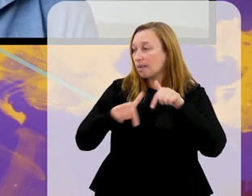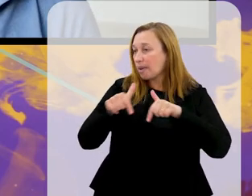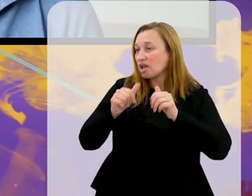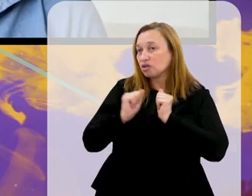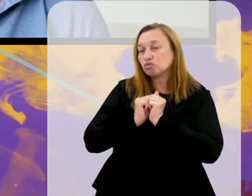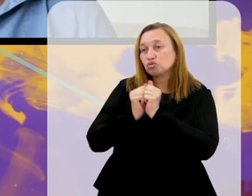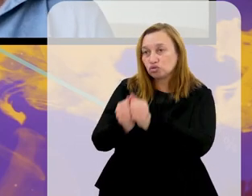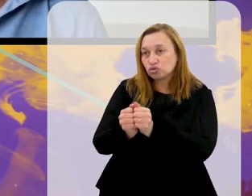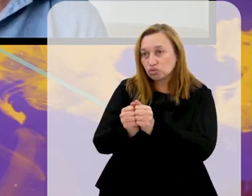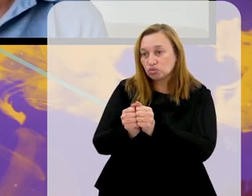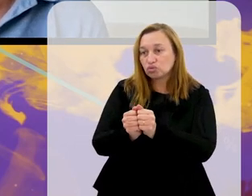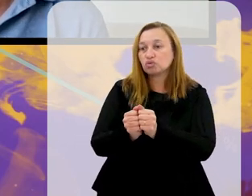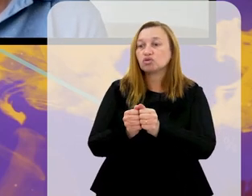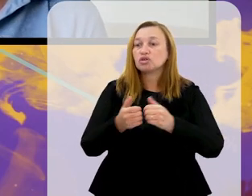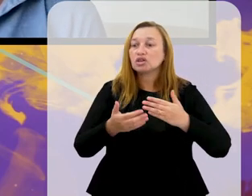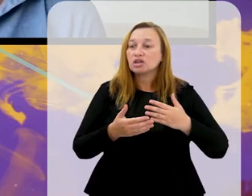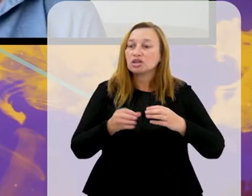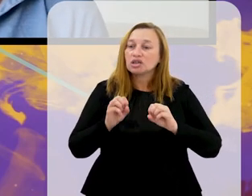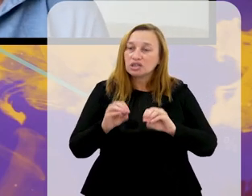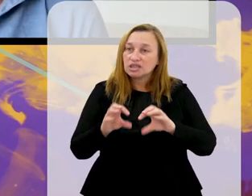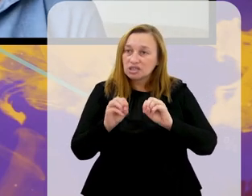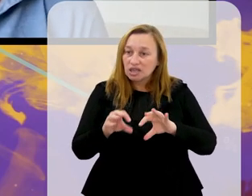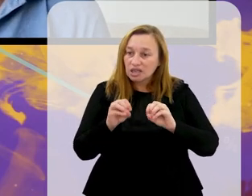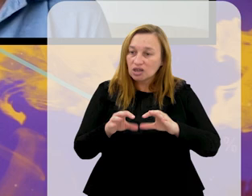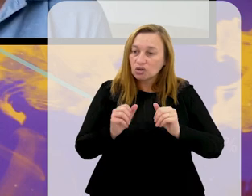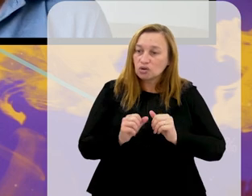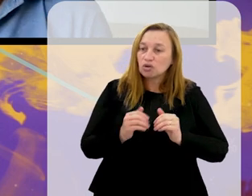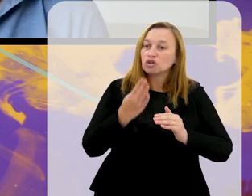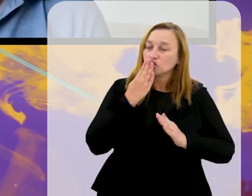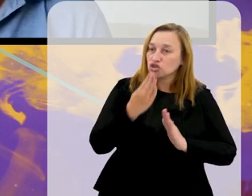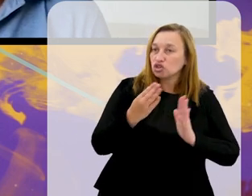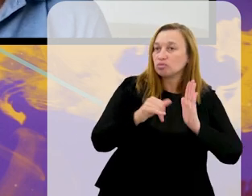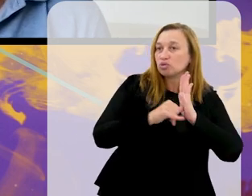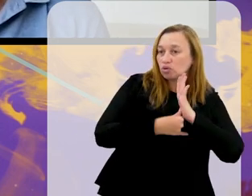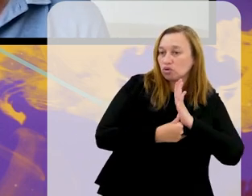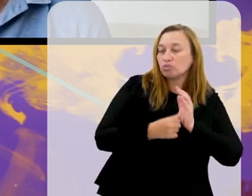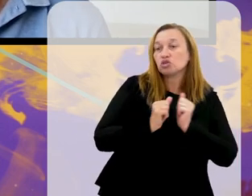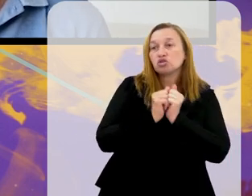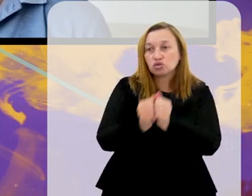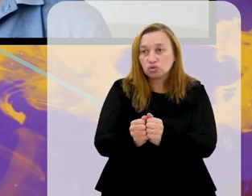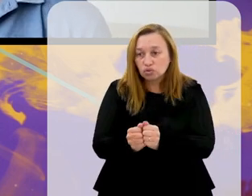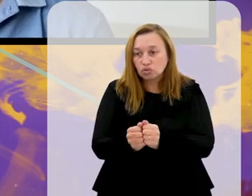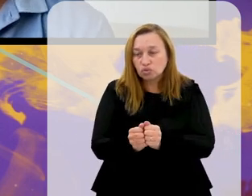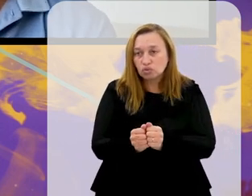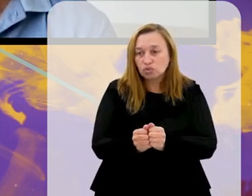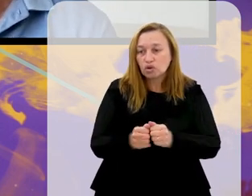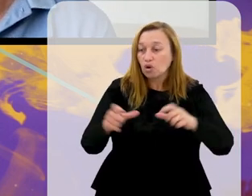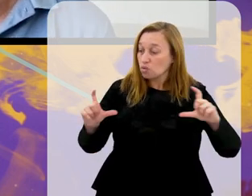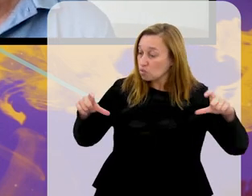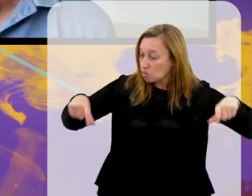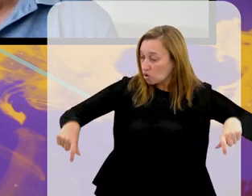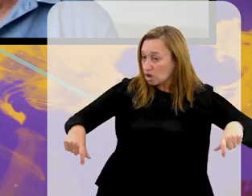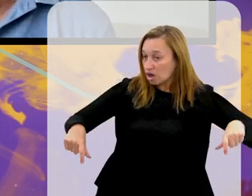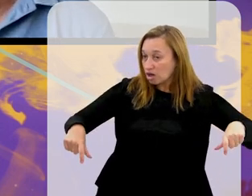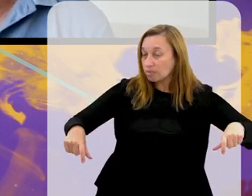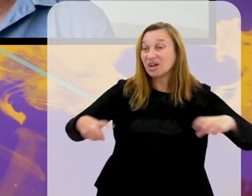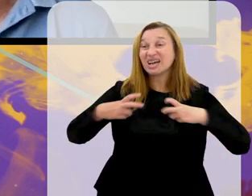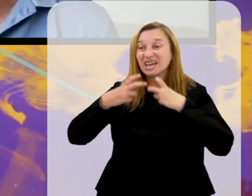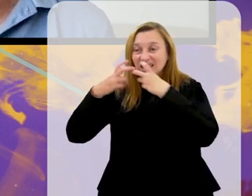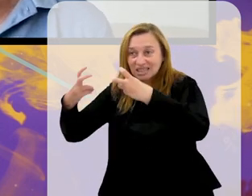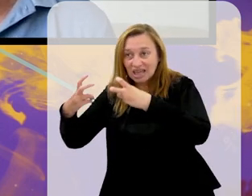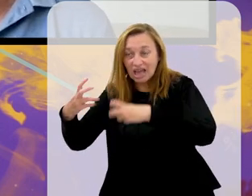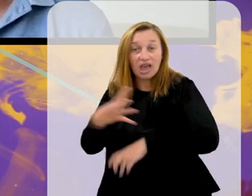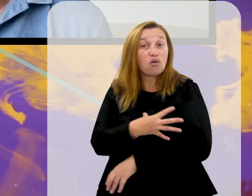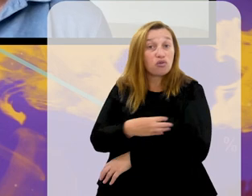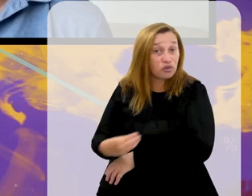Trabalham juntos, dirigem o time juntos. Você vê que na beira do campo também estão sempre juntos. Muitas vezes quem vai na beira do campo gritar com